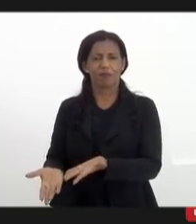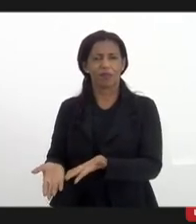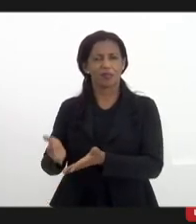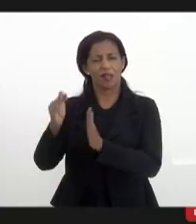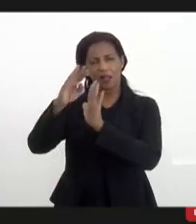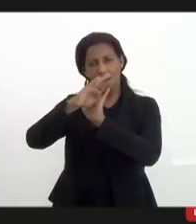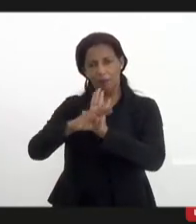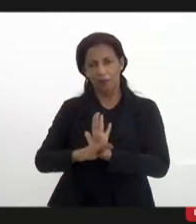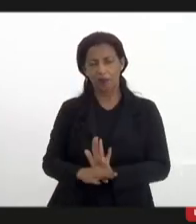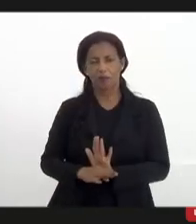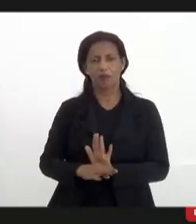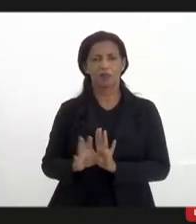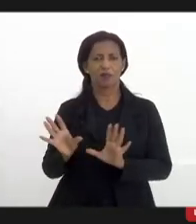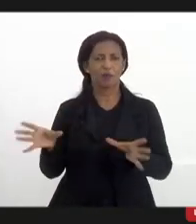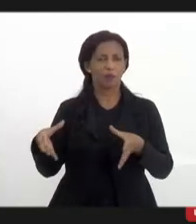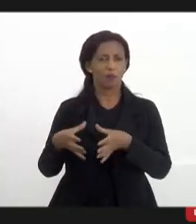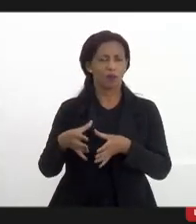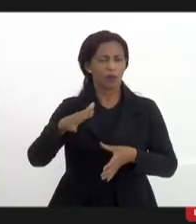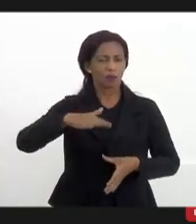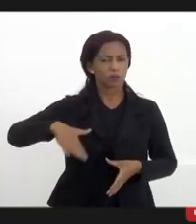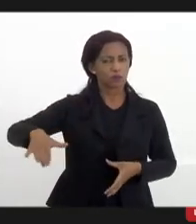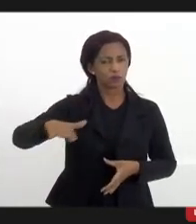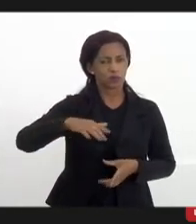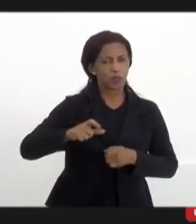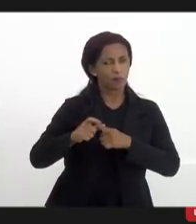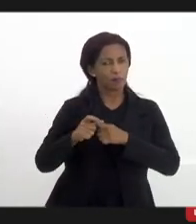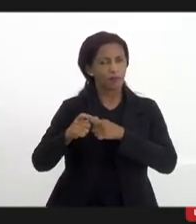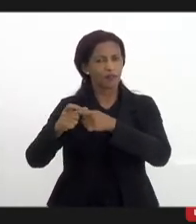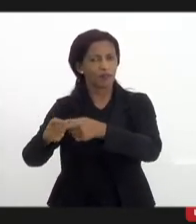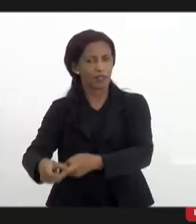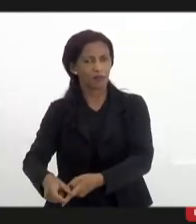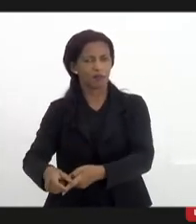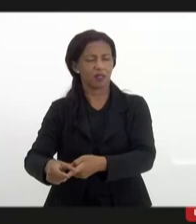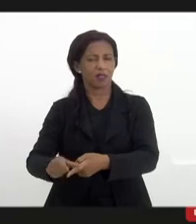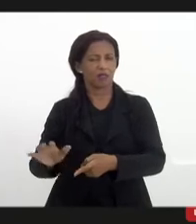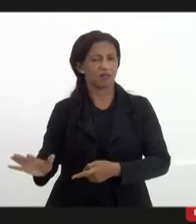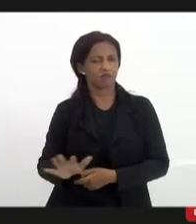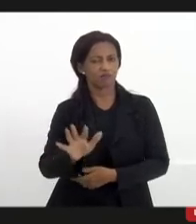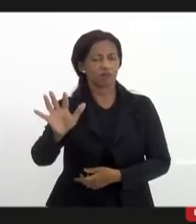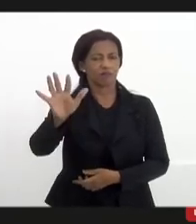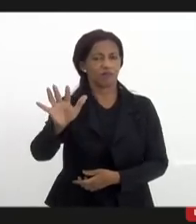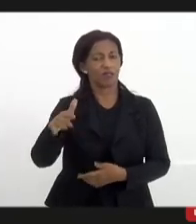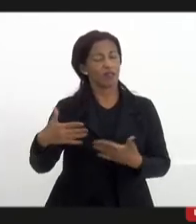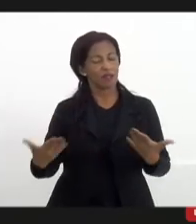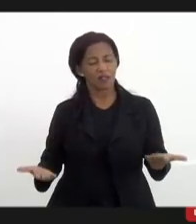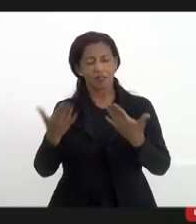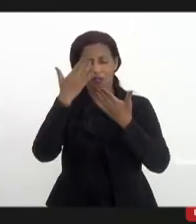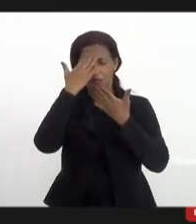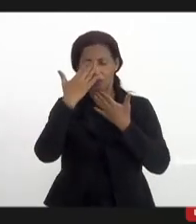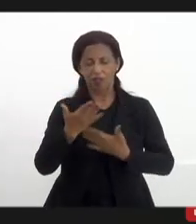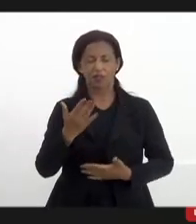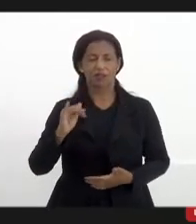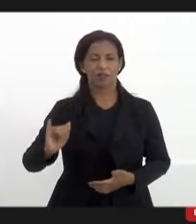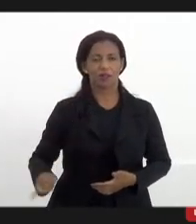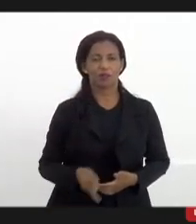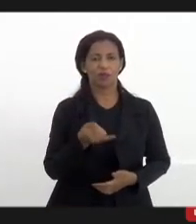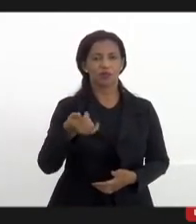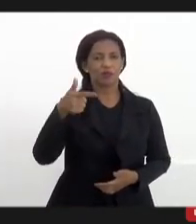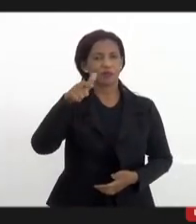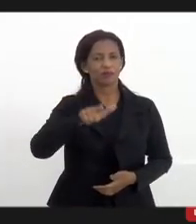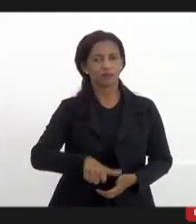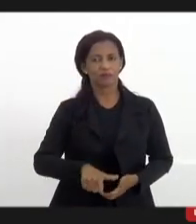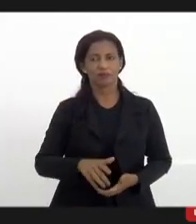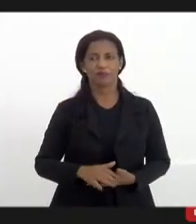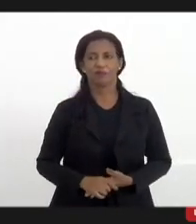para a comunidade ajudar a comunidade e os nossos projetos sociais é isso eu agradeço pela oportunidade mais uma vez